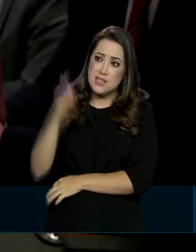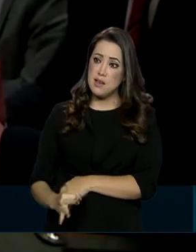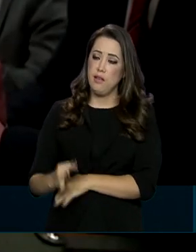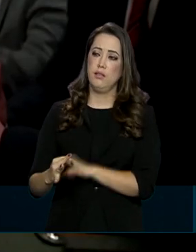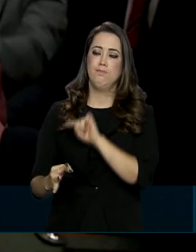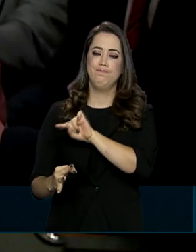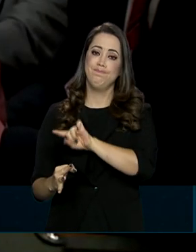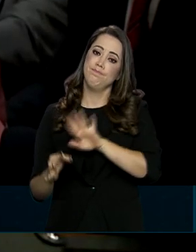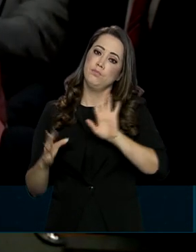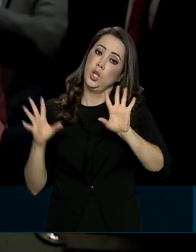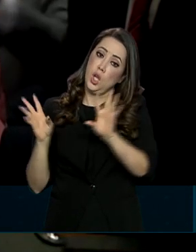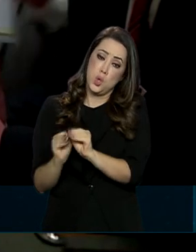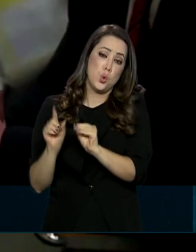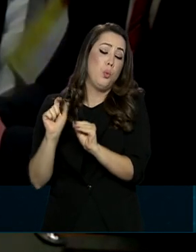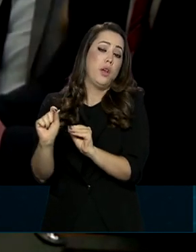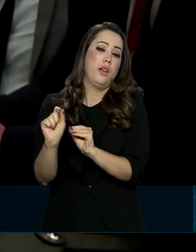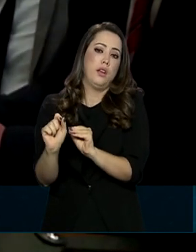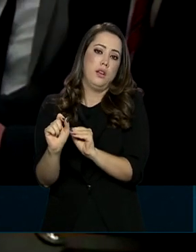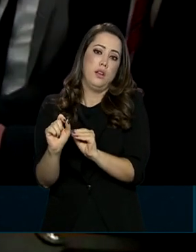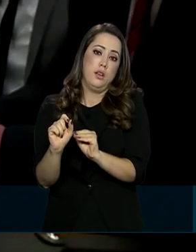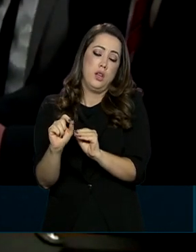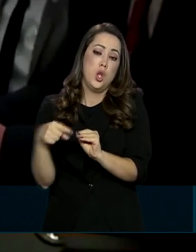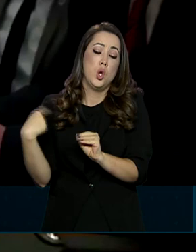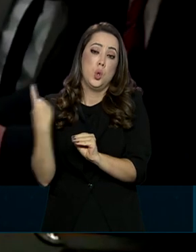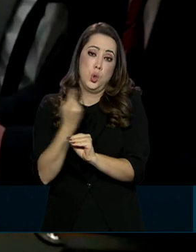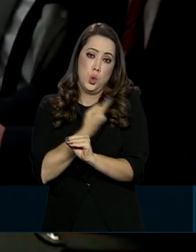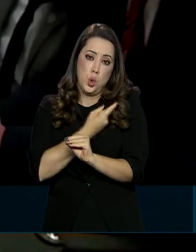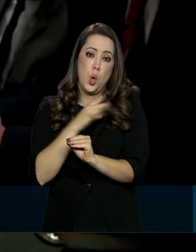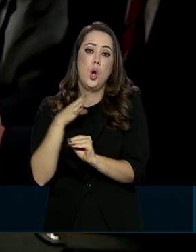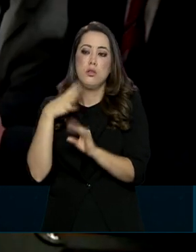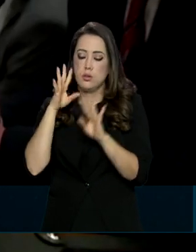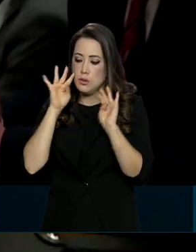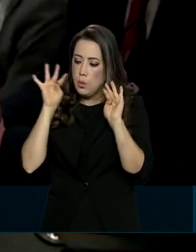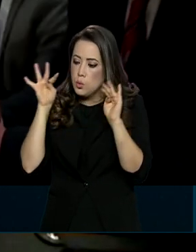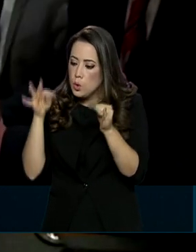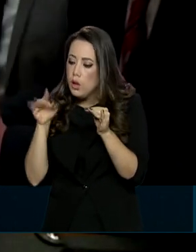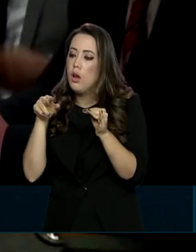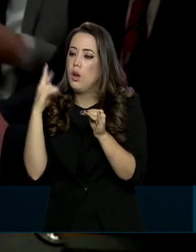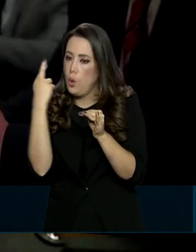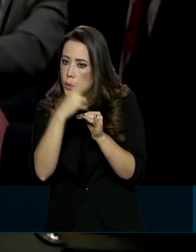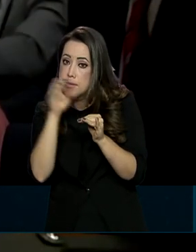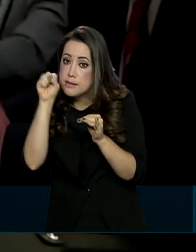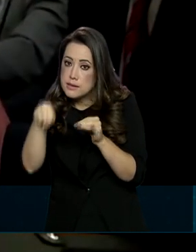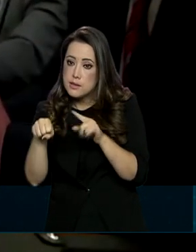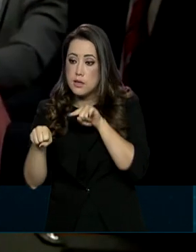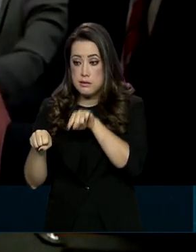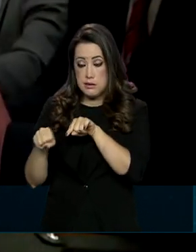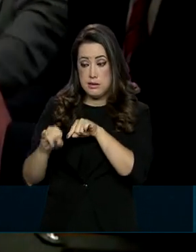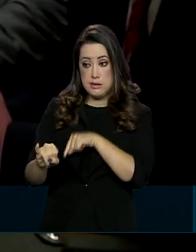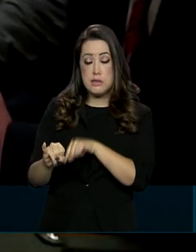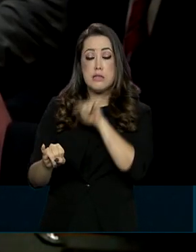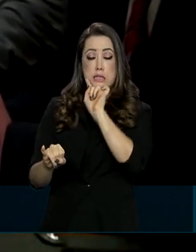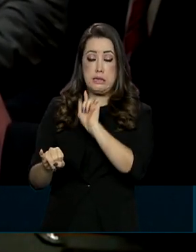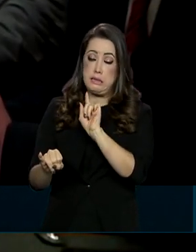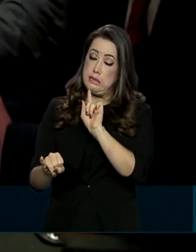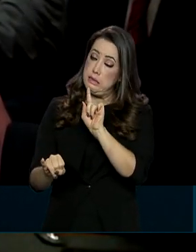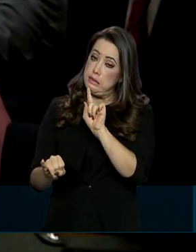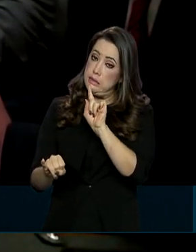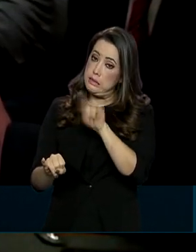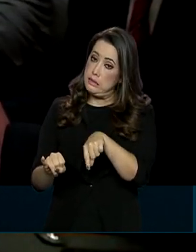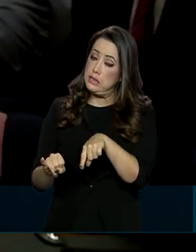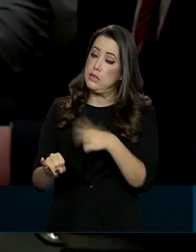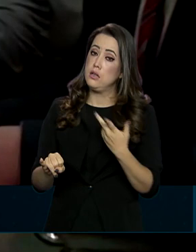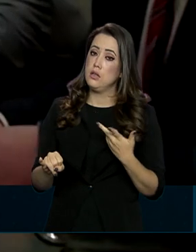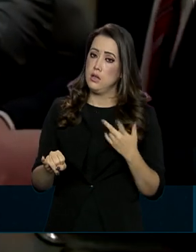E, resumindo, sim, nós estamos atentos à vacina russa. E caso isso seja, essa